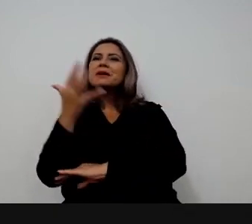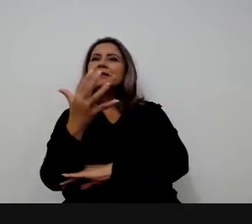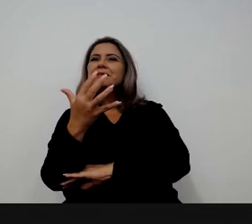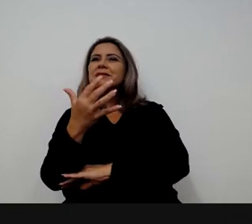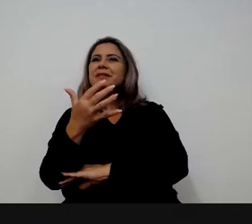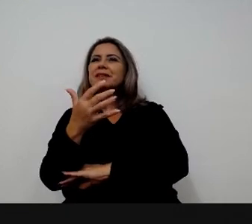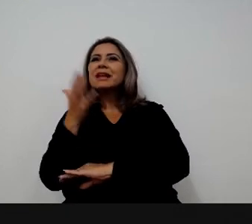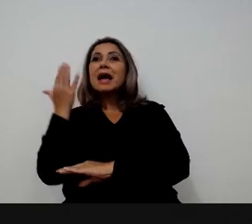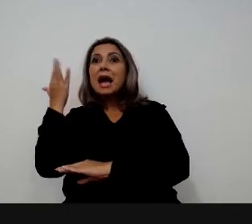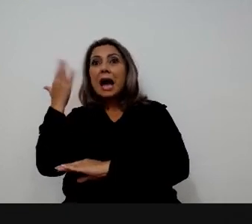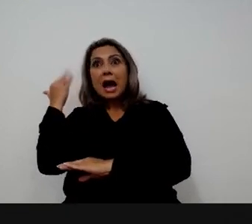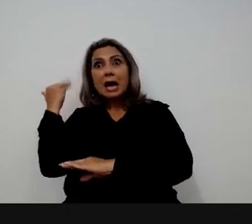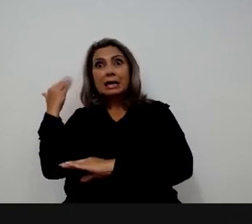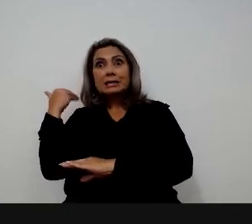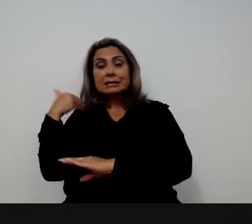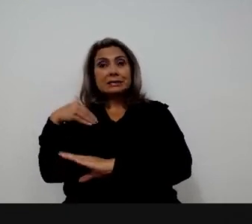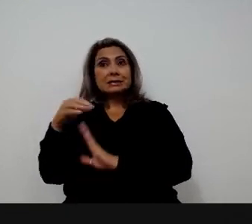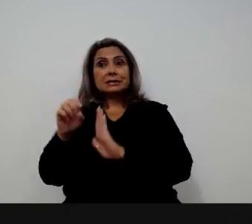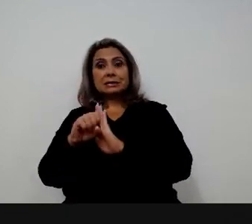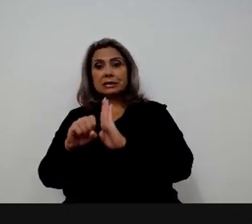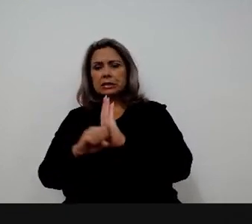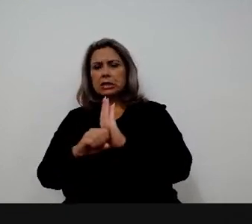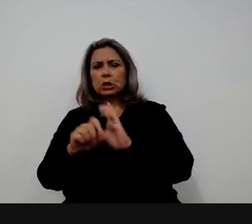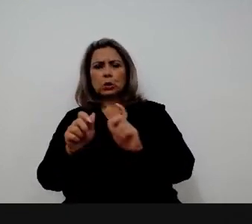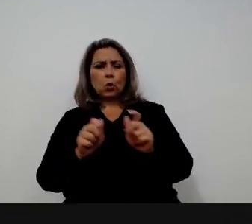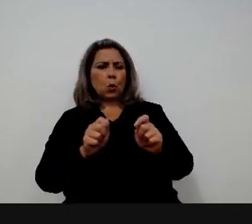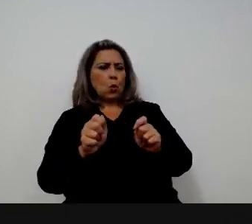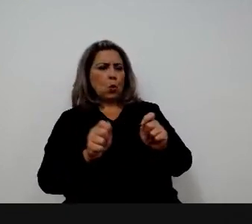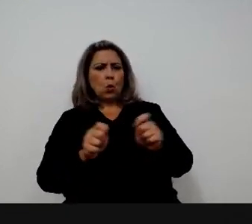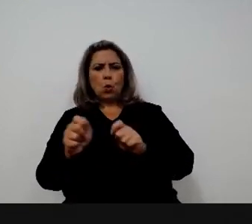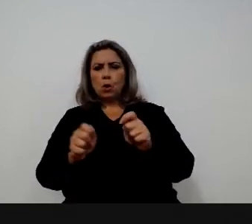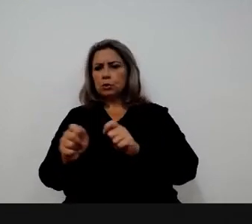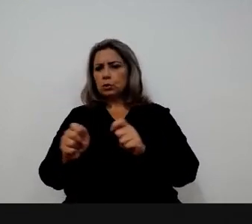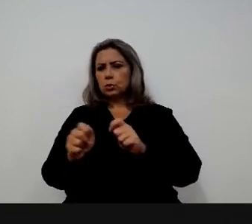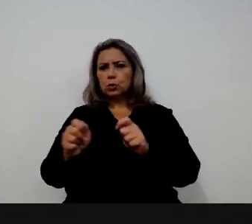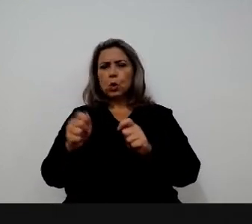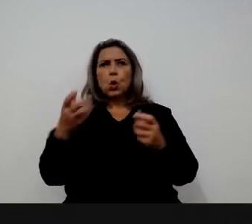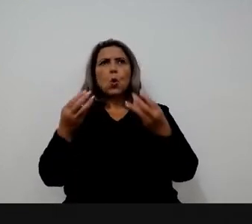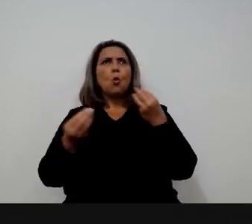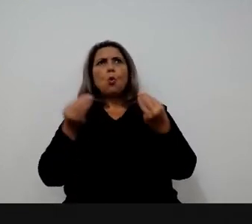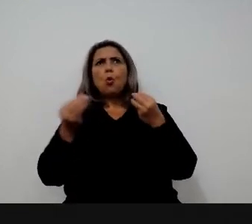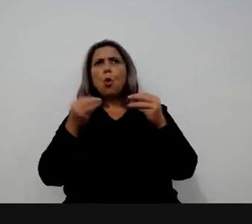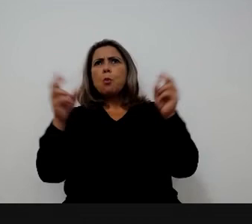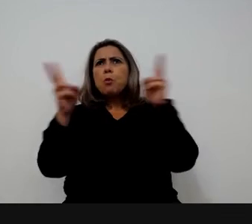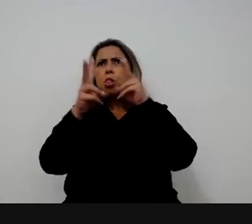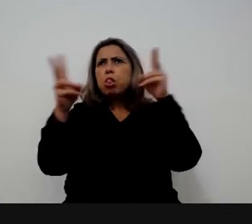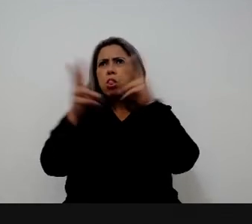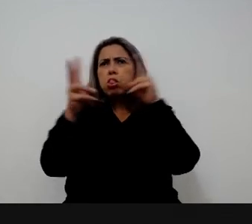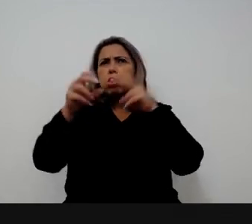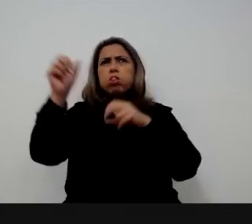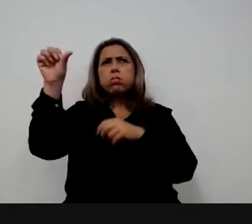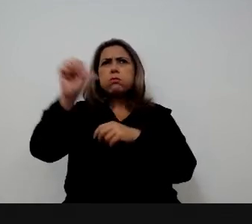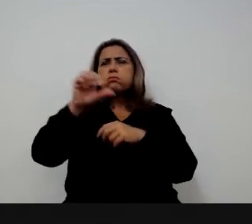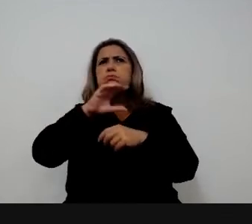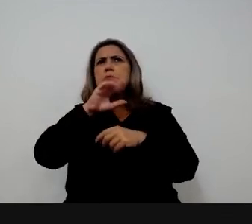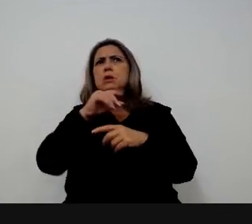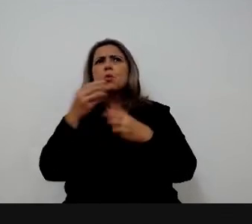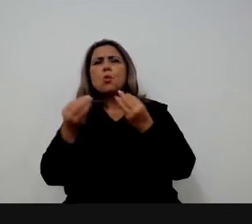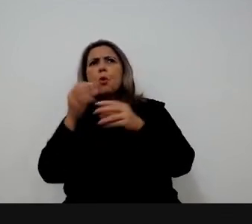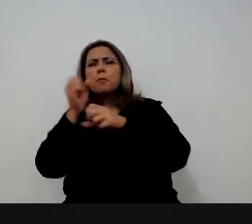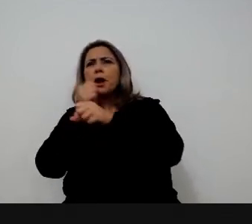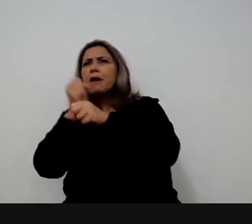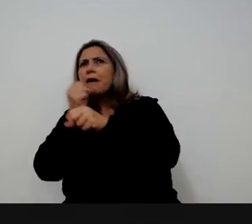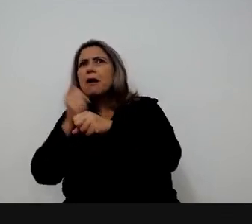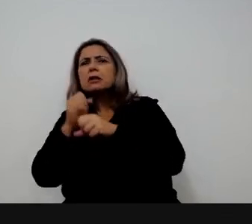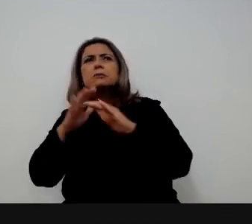era uma agenda muito de controle era para ir como é que a gente faz menos como é a gente polui menos como é a gente constrói menos